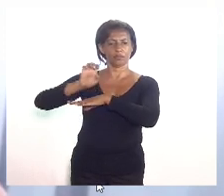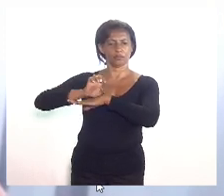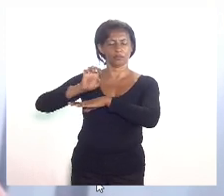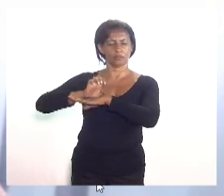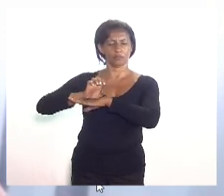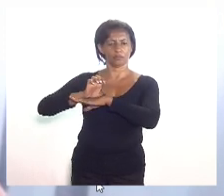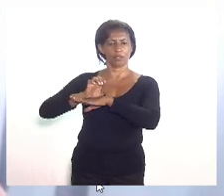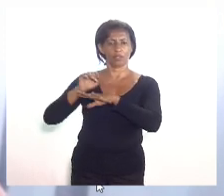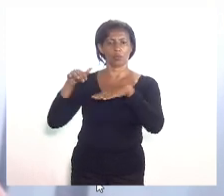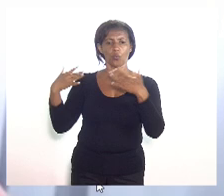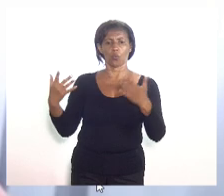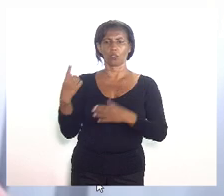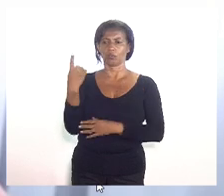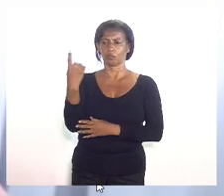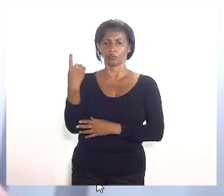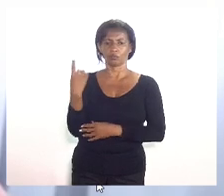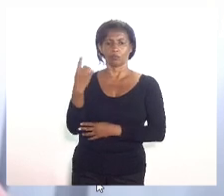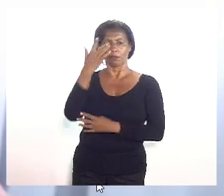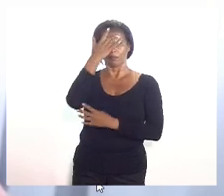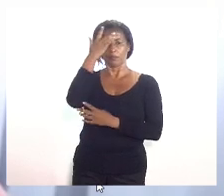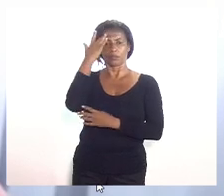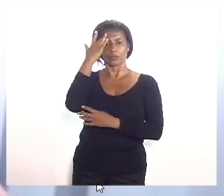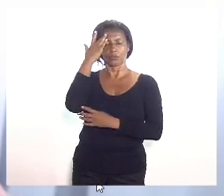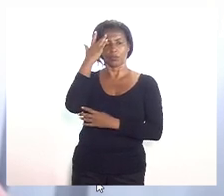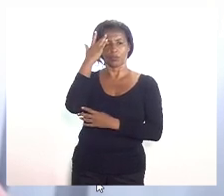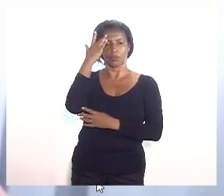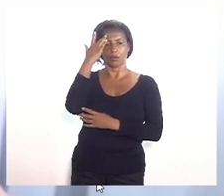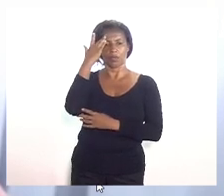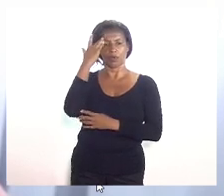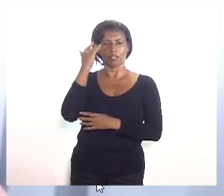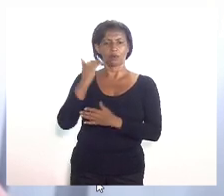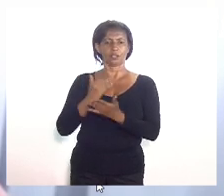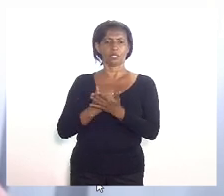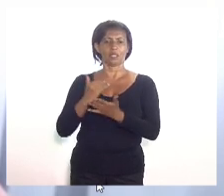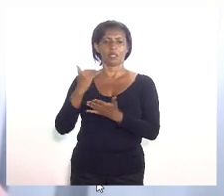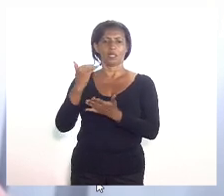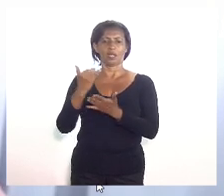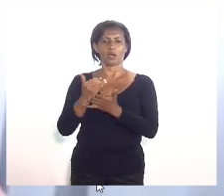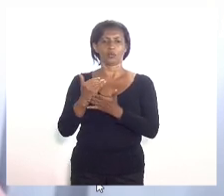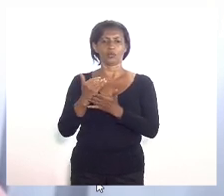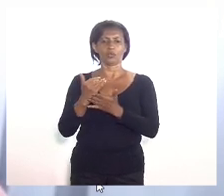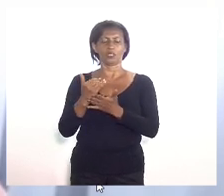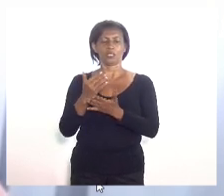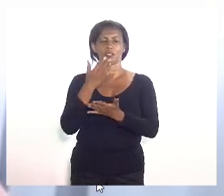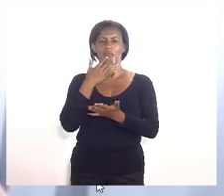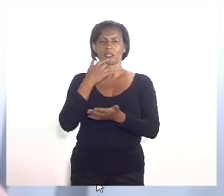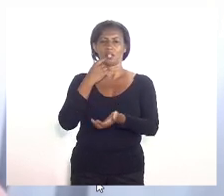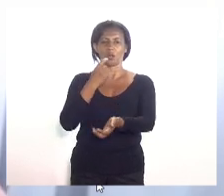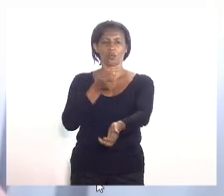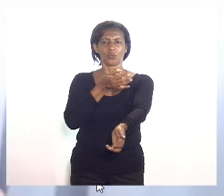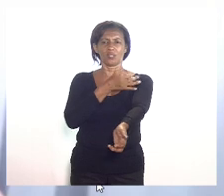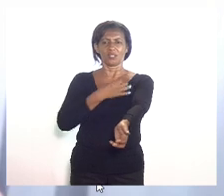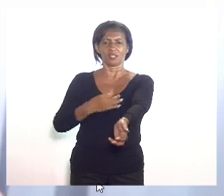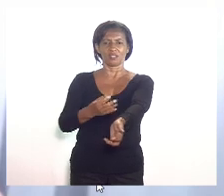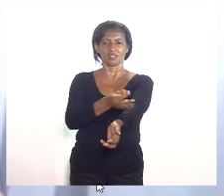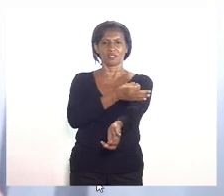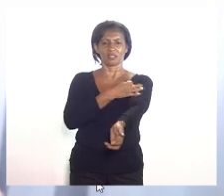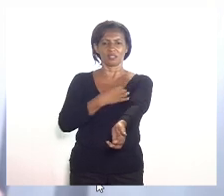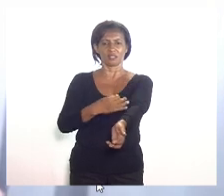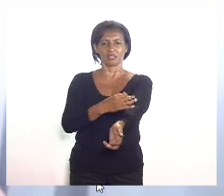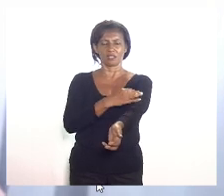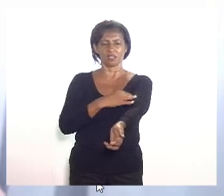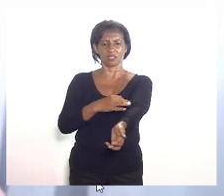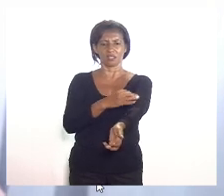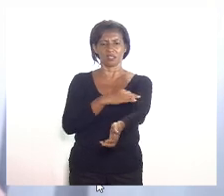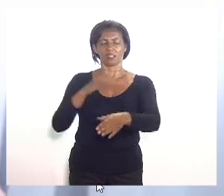quando algum cliente ou paciente tem alteração da hemoglobina glicada. Pendente